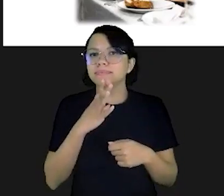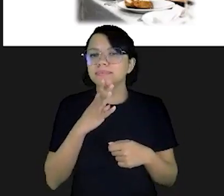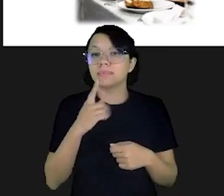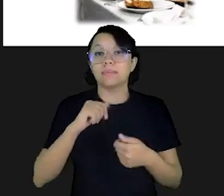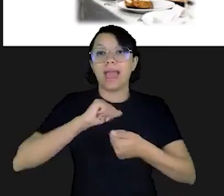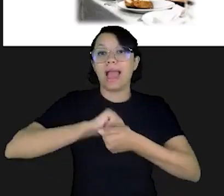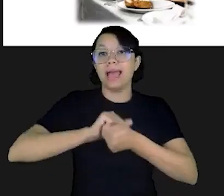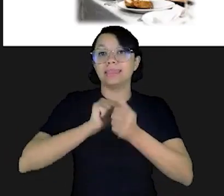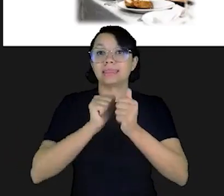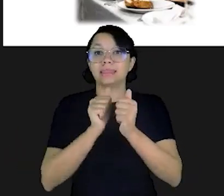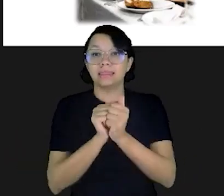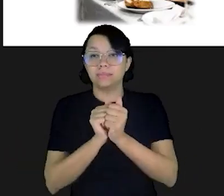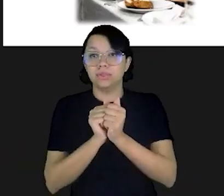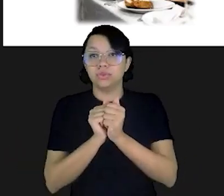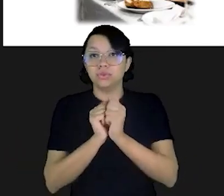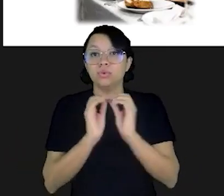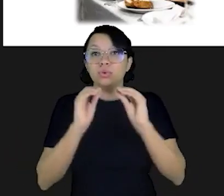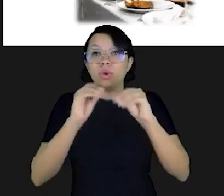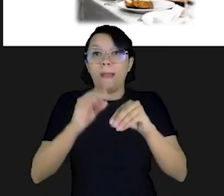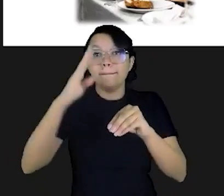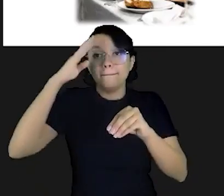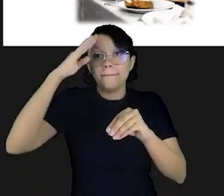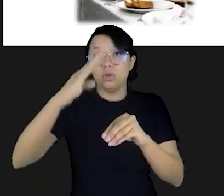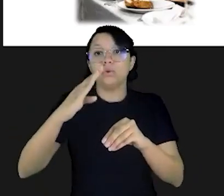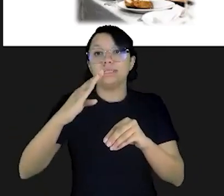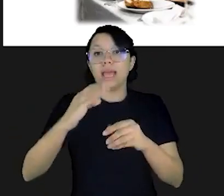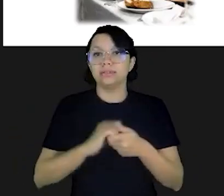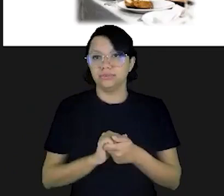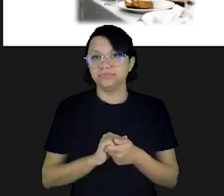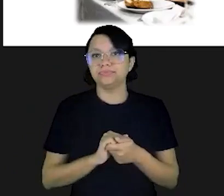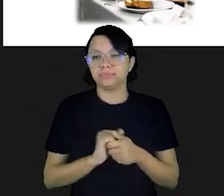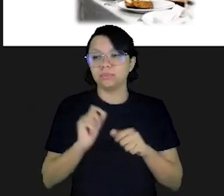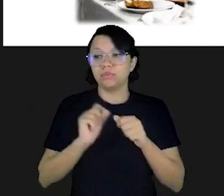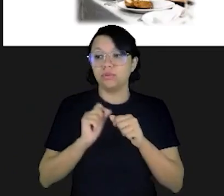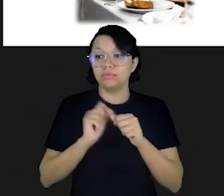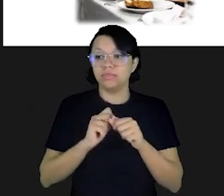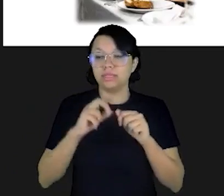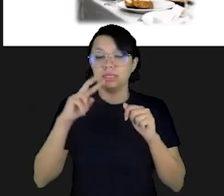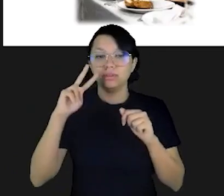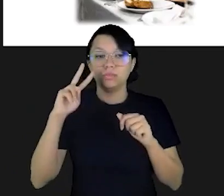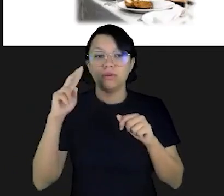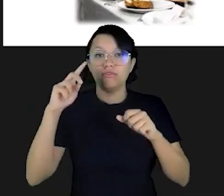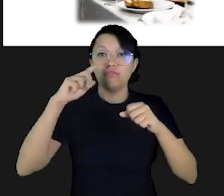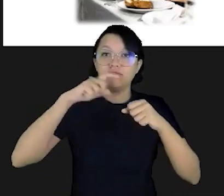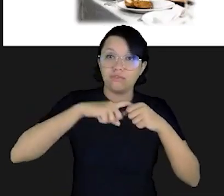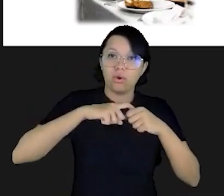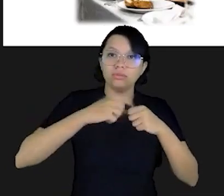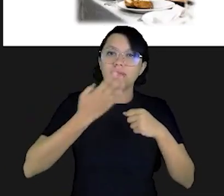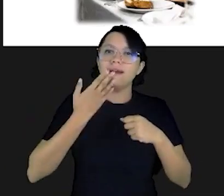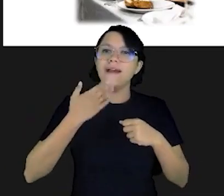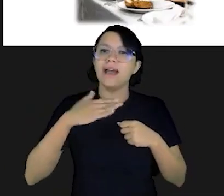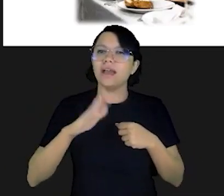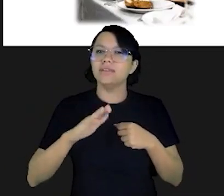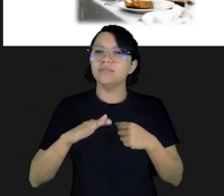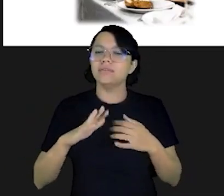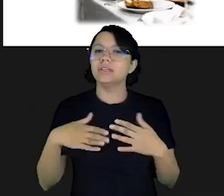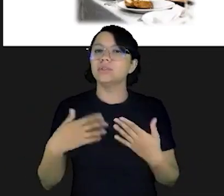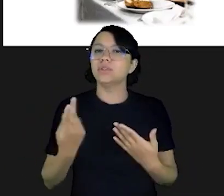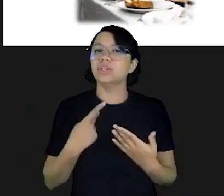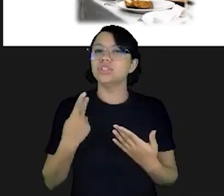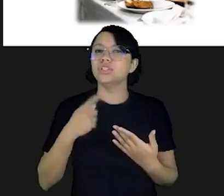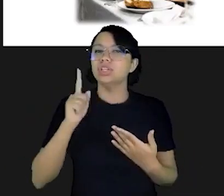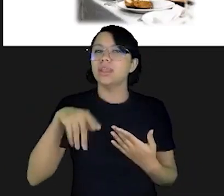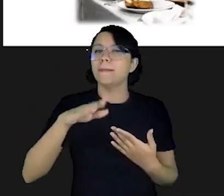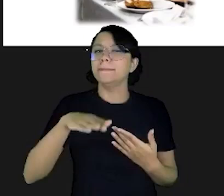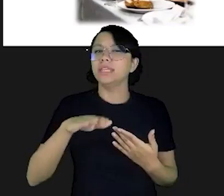adequadamente priorizar. E aí eu convido todos a fazermos uma volta à infância. Quando a gente era pequenininho, que chegava